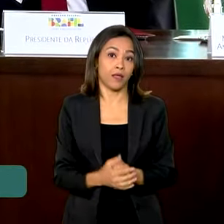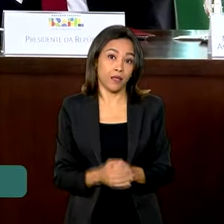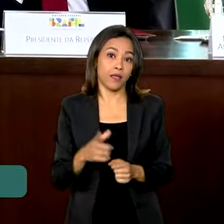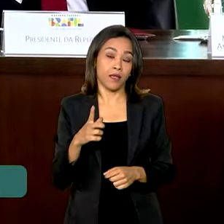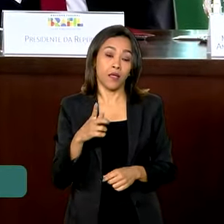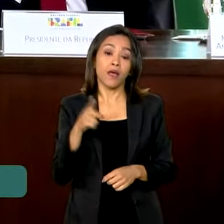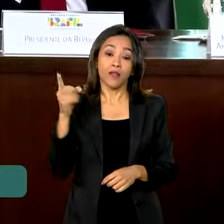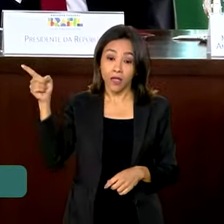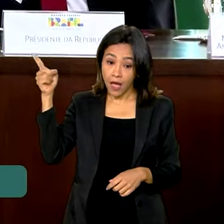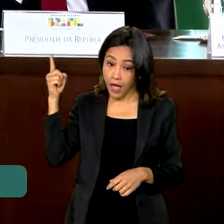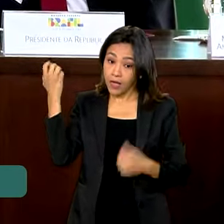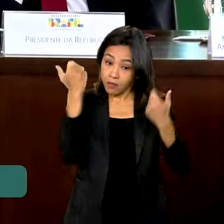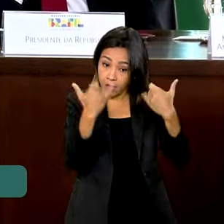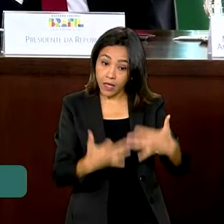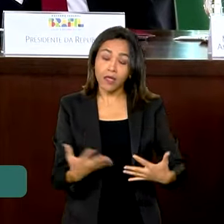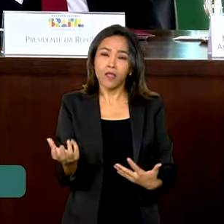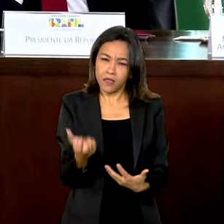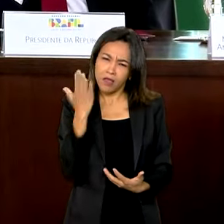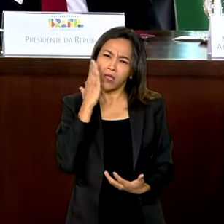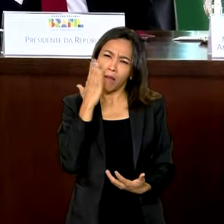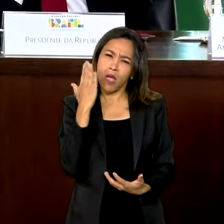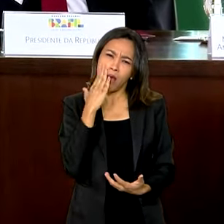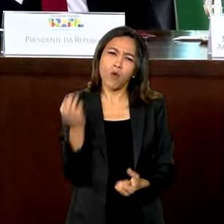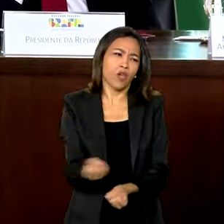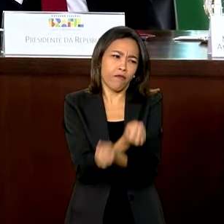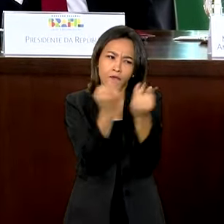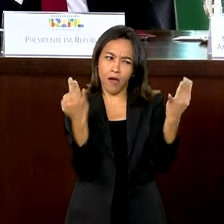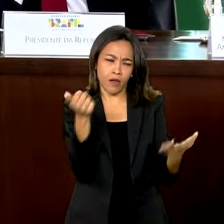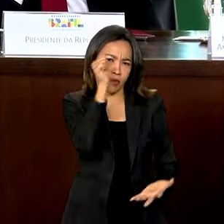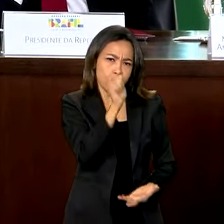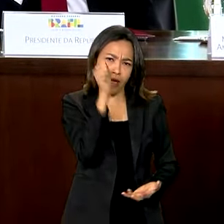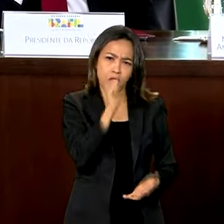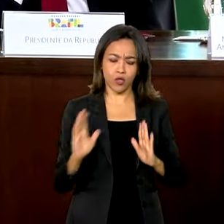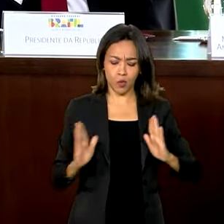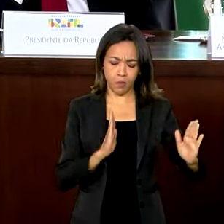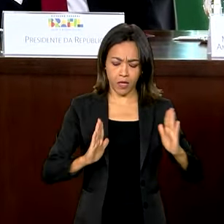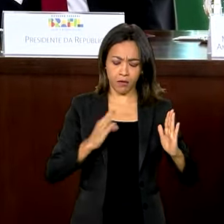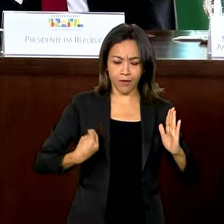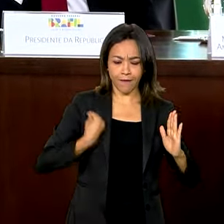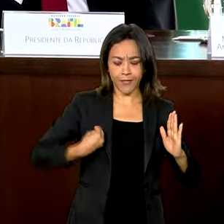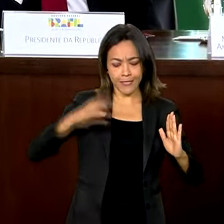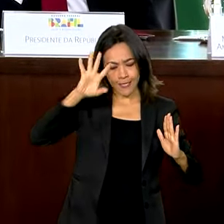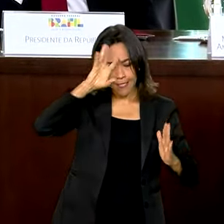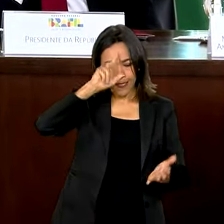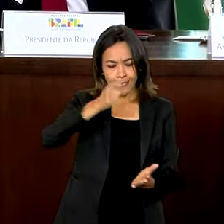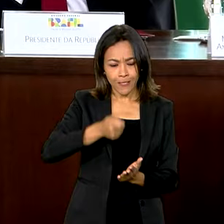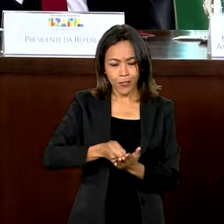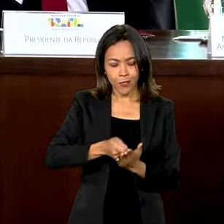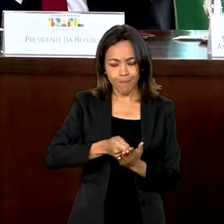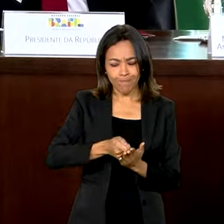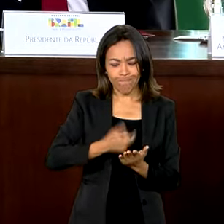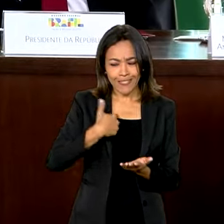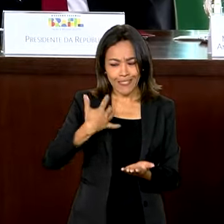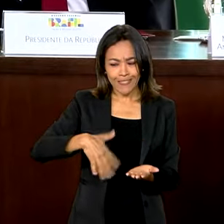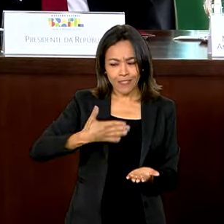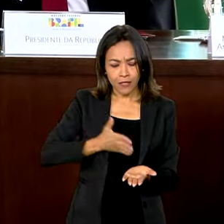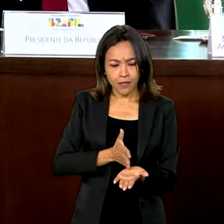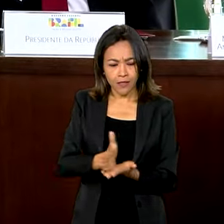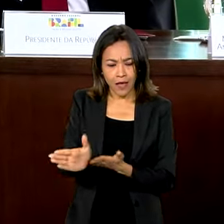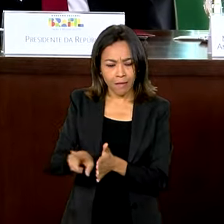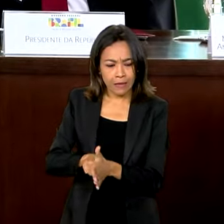mulheres, quando chegam numa determinada fase da vida, têm que decidir se seguem as suas pesquisas